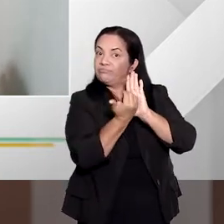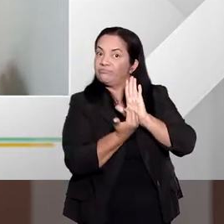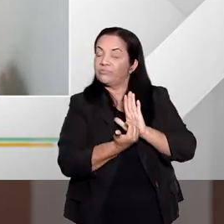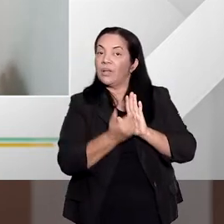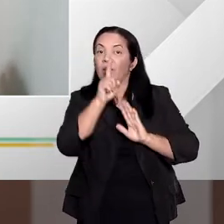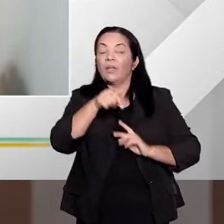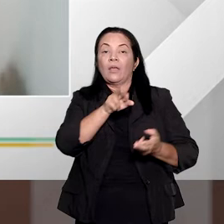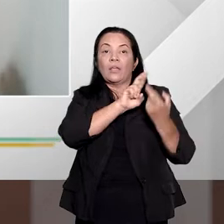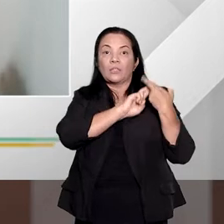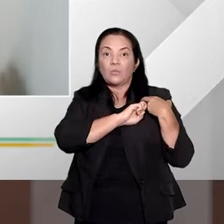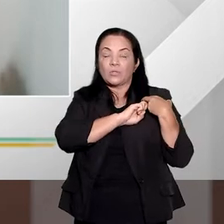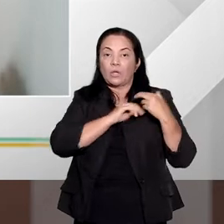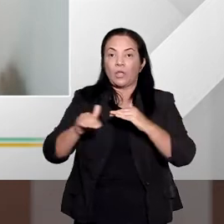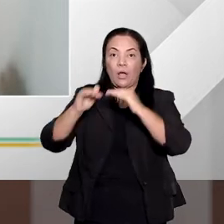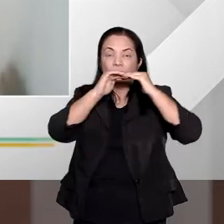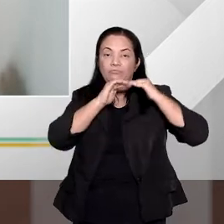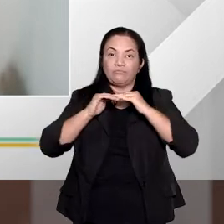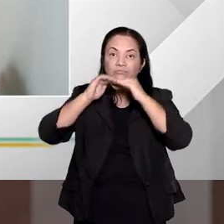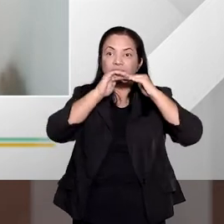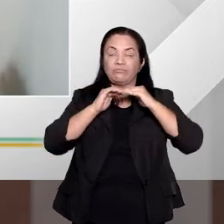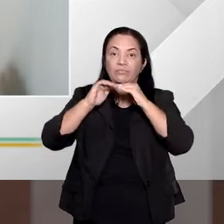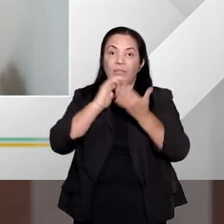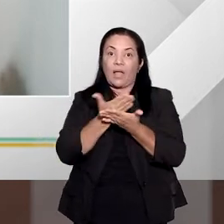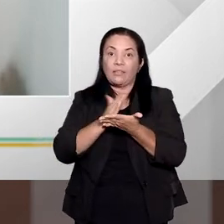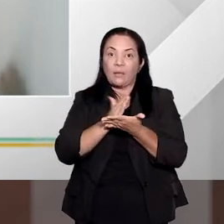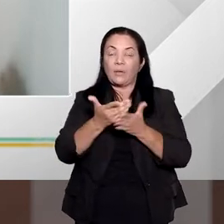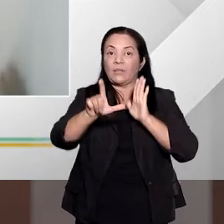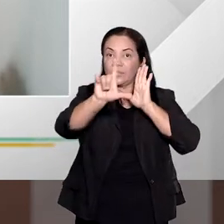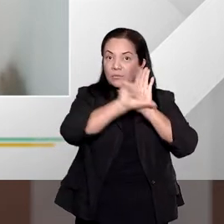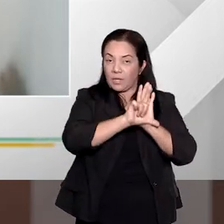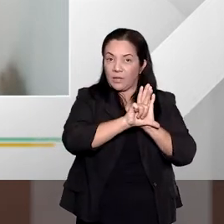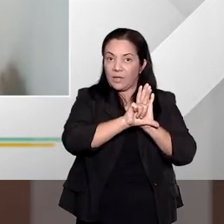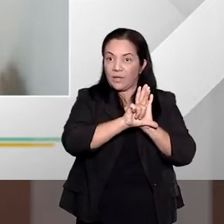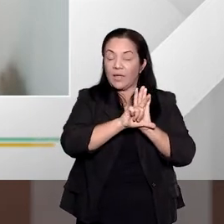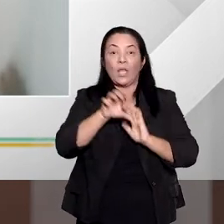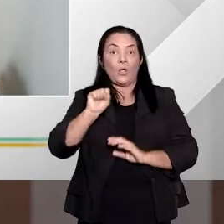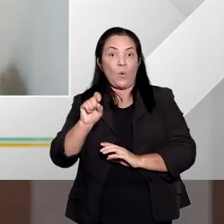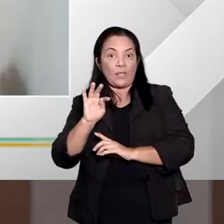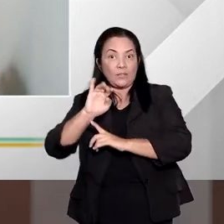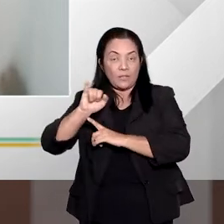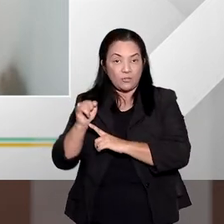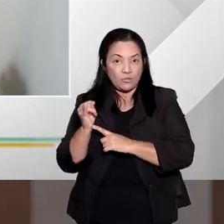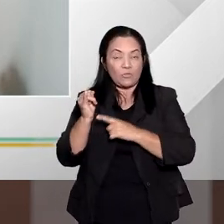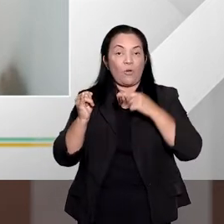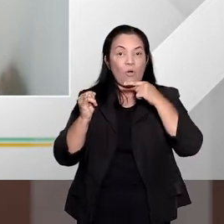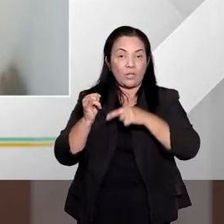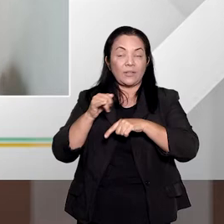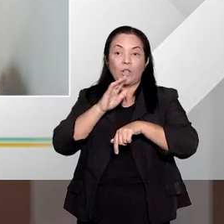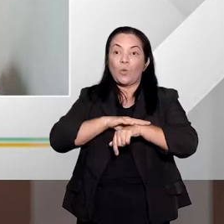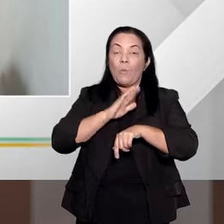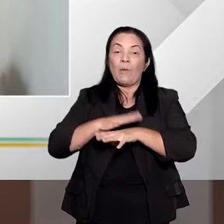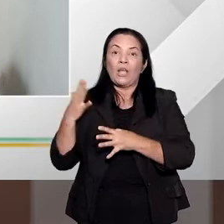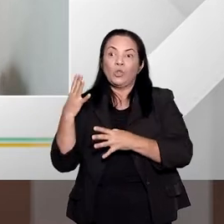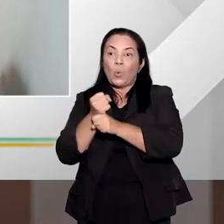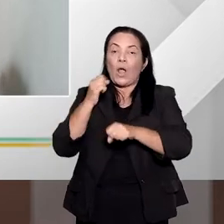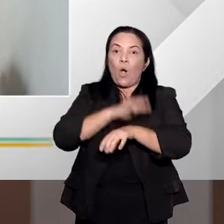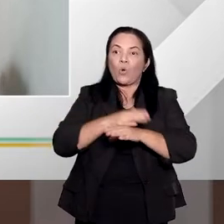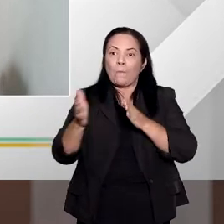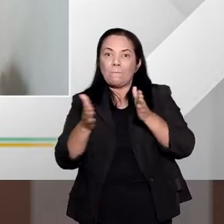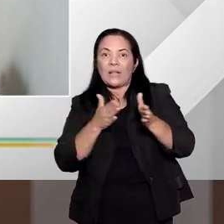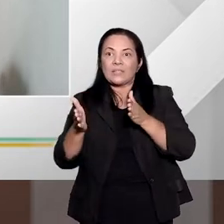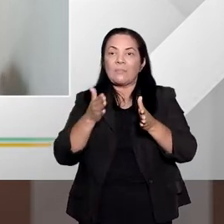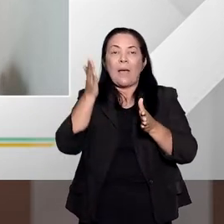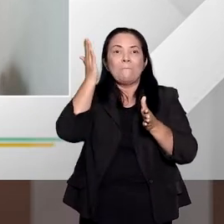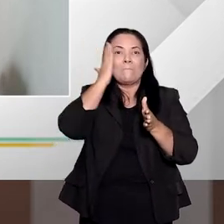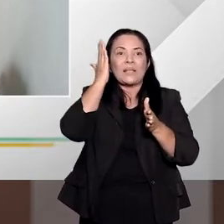responsável pela uniformização da interpretação dessa lei. E segundo o STJ, no momento do cálculo da pena, ou seja, na